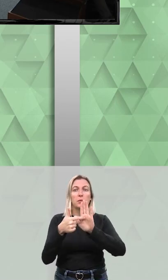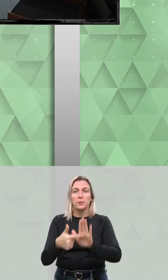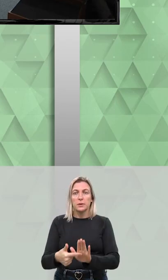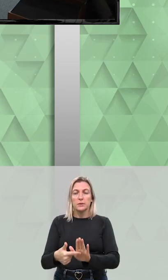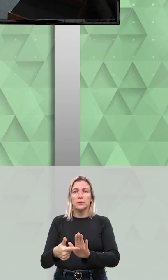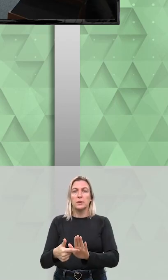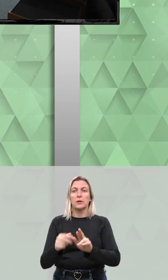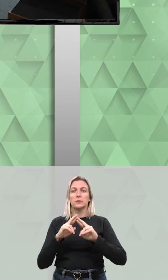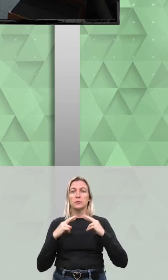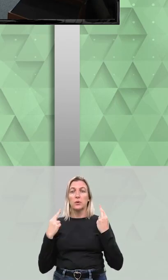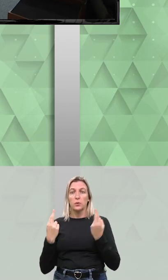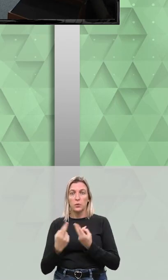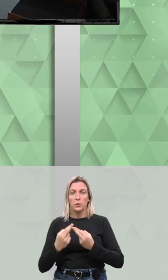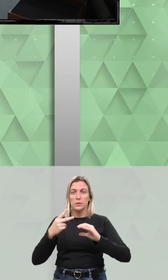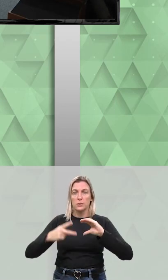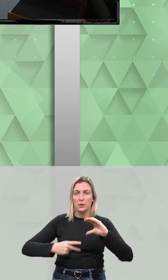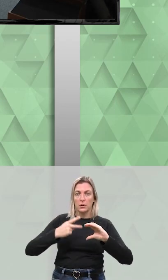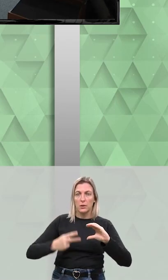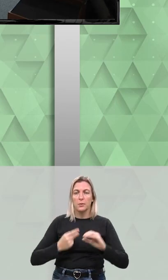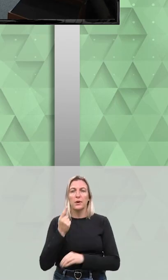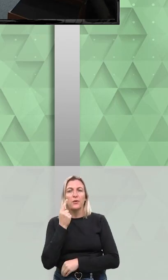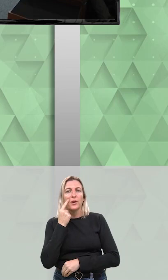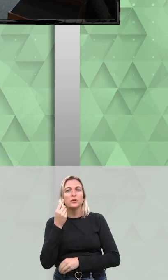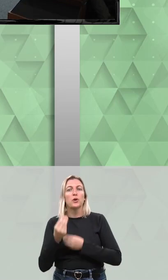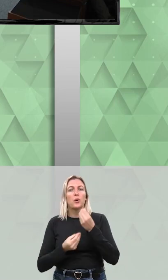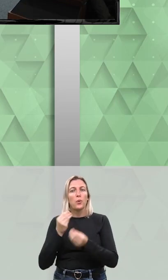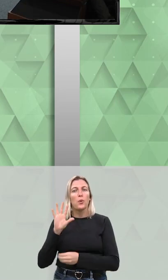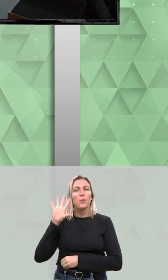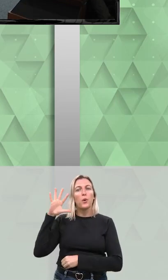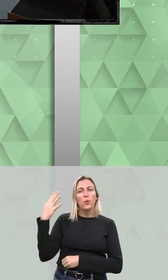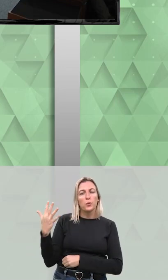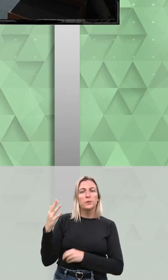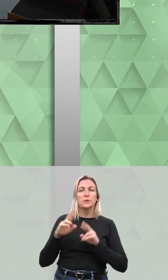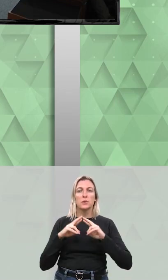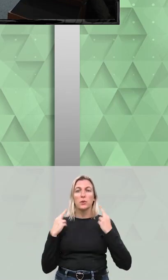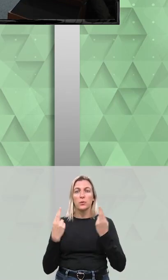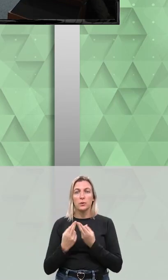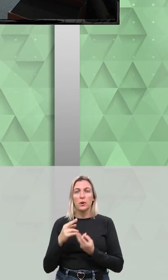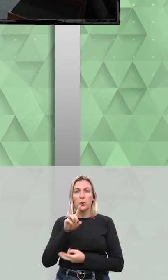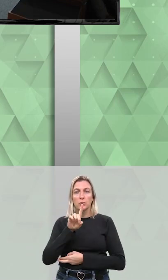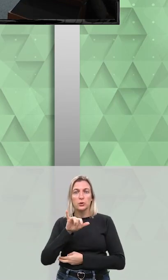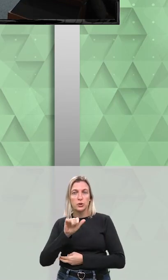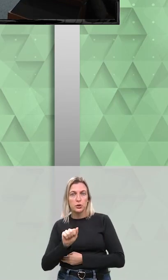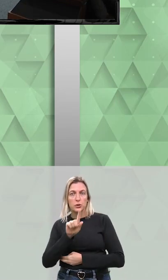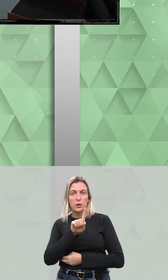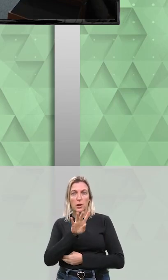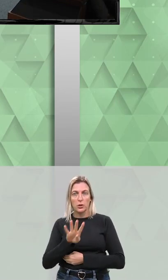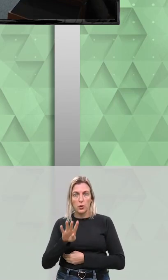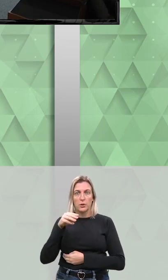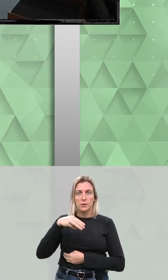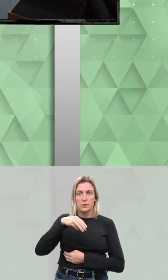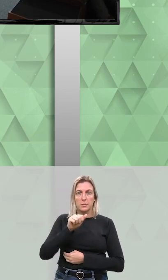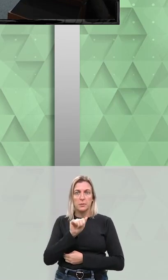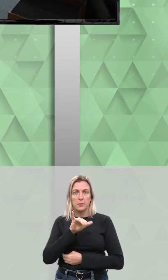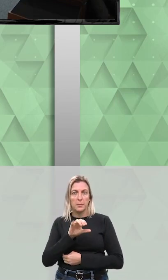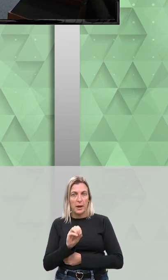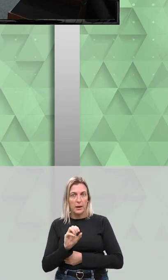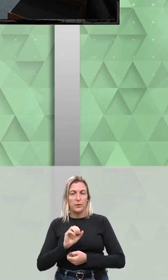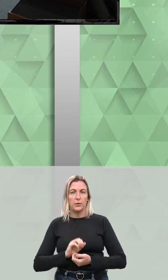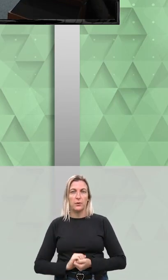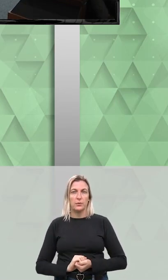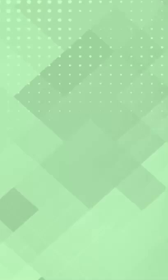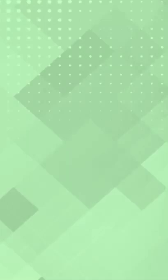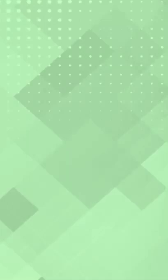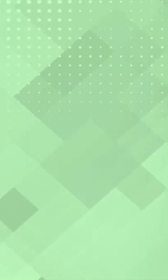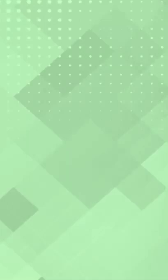apresentados nas sessões da Câmara de Vereadores. Veja como foi a sessão ordinária realizada no dia 14 de